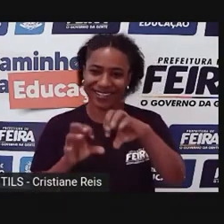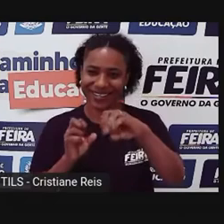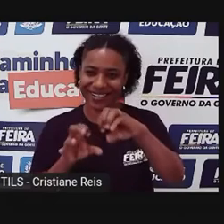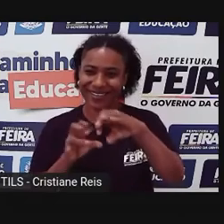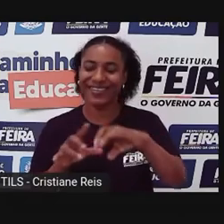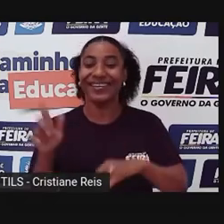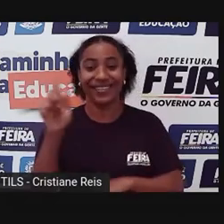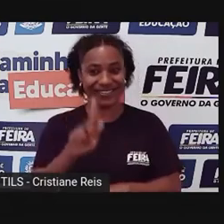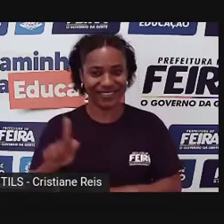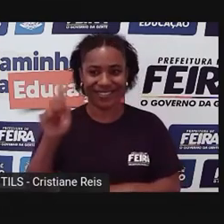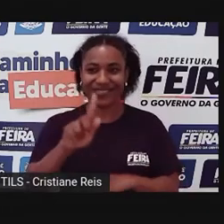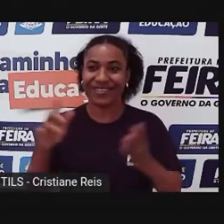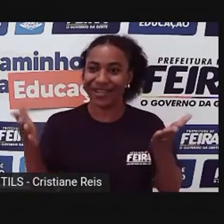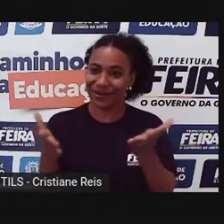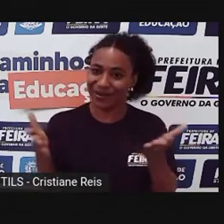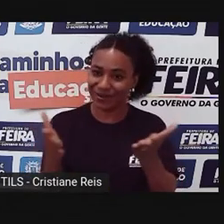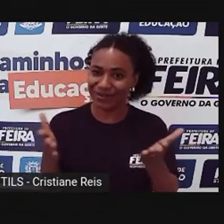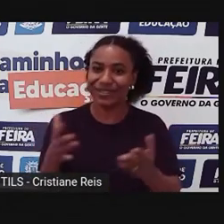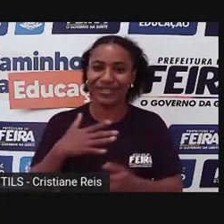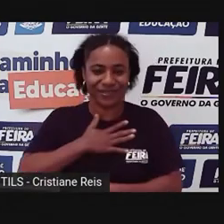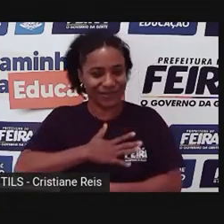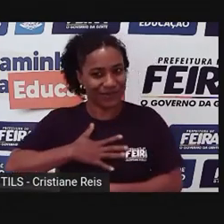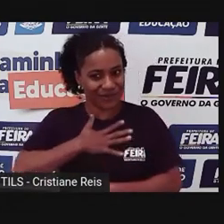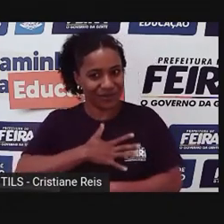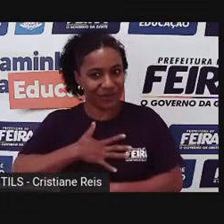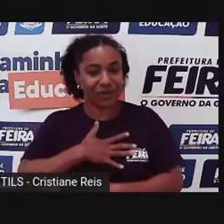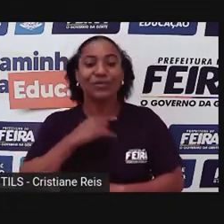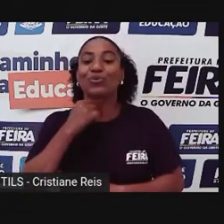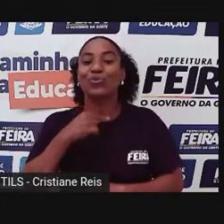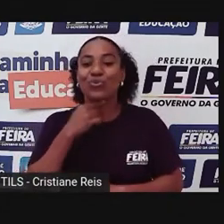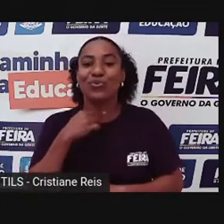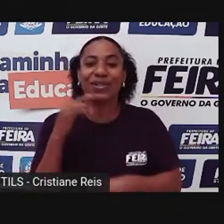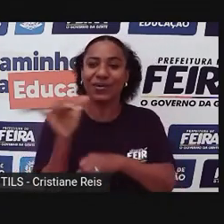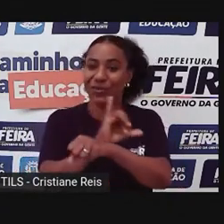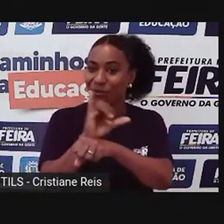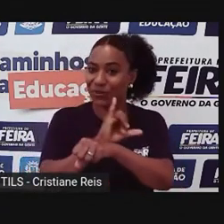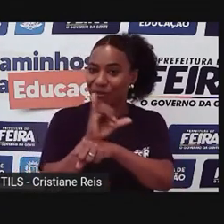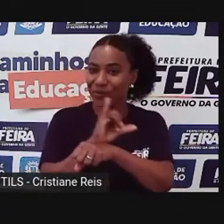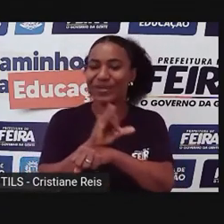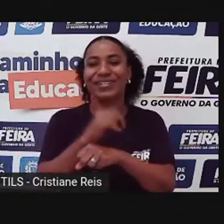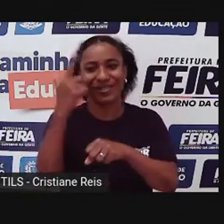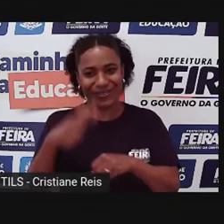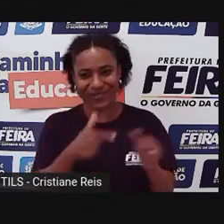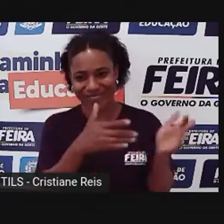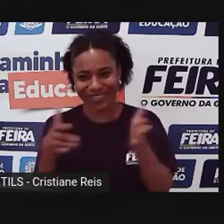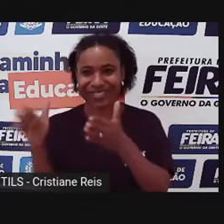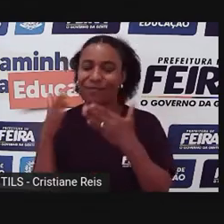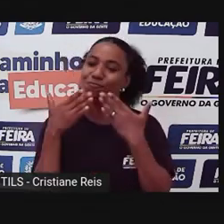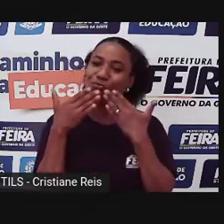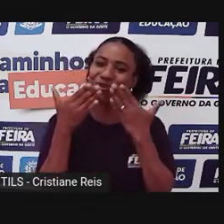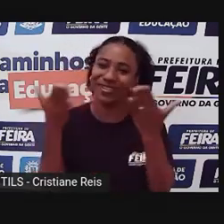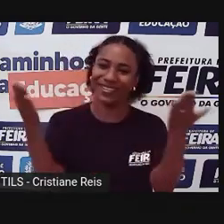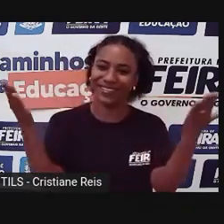vocês tenham gostado, se ficou com alguma dúvida, assiste ela novamente, e um beijo para vocês, gente.